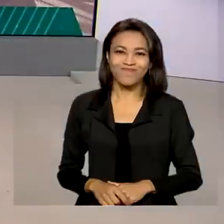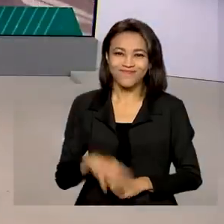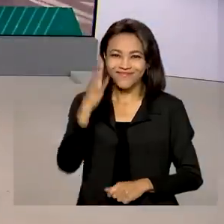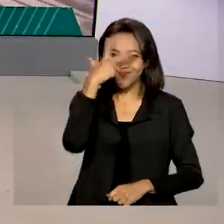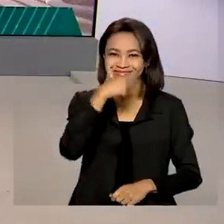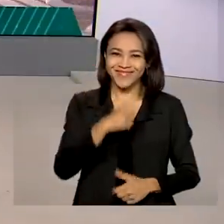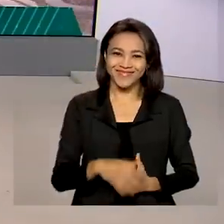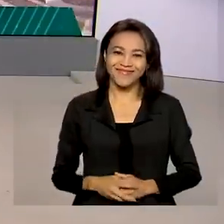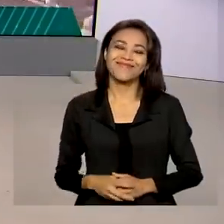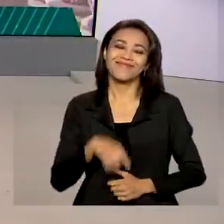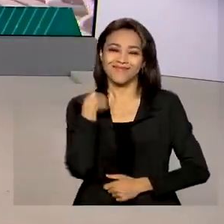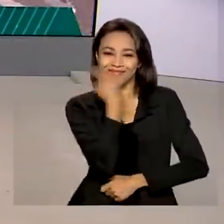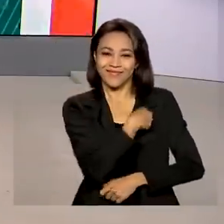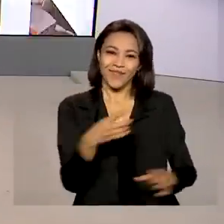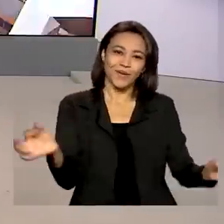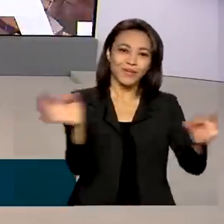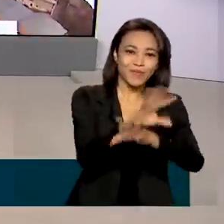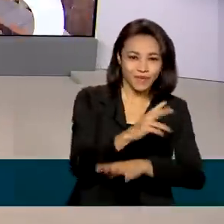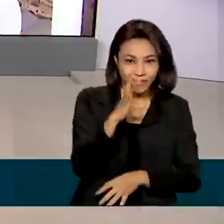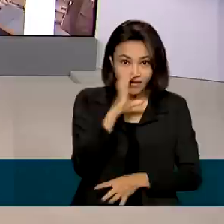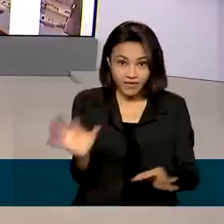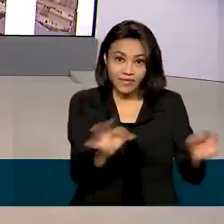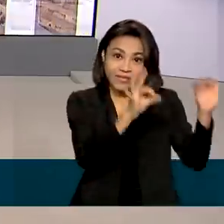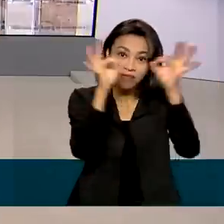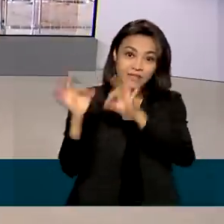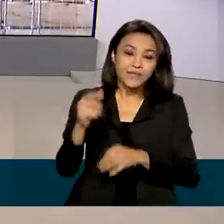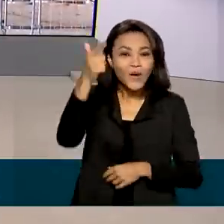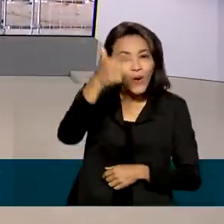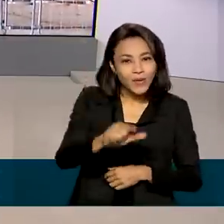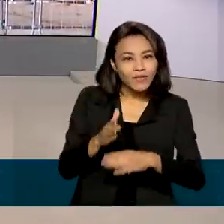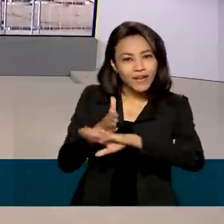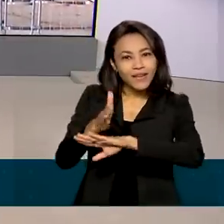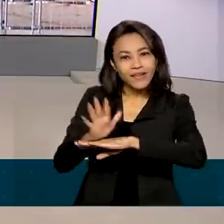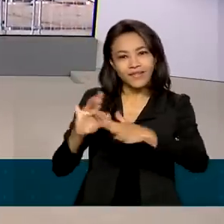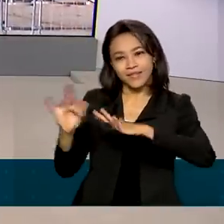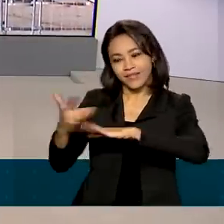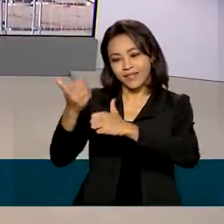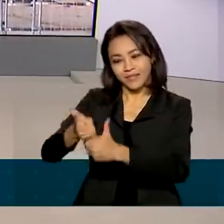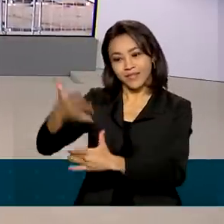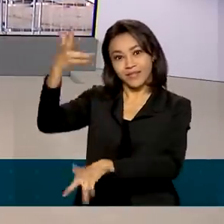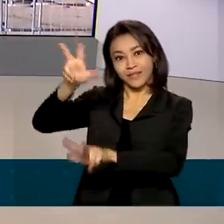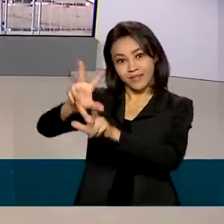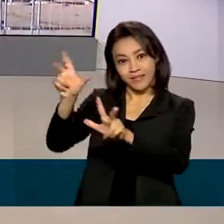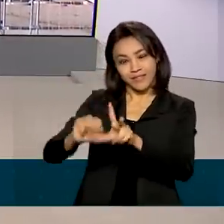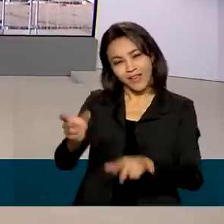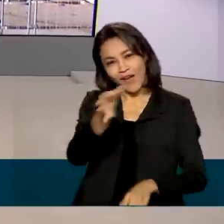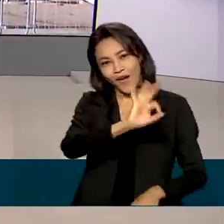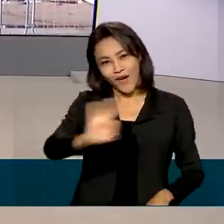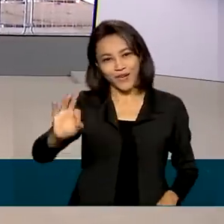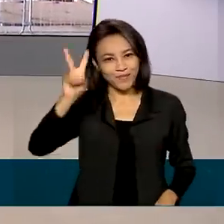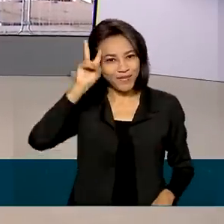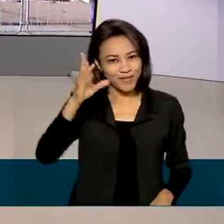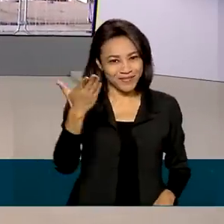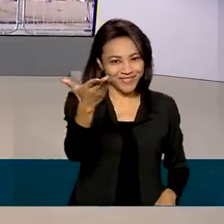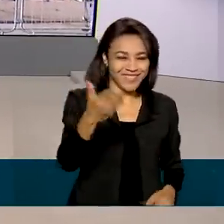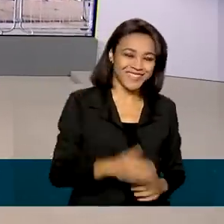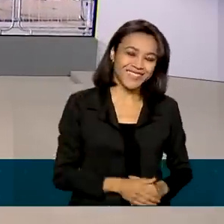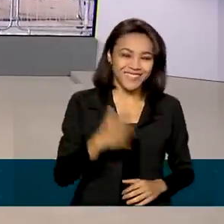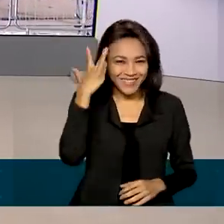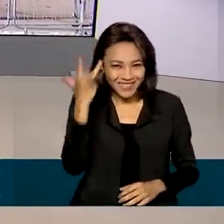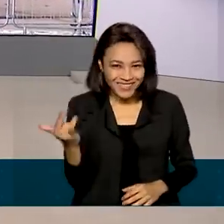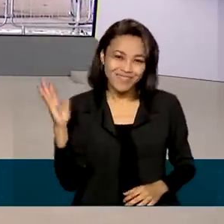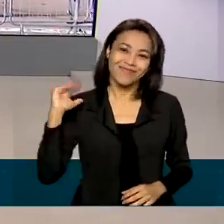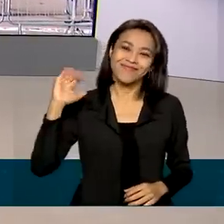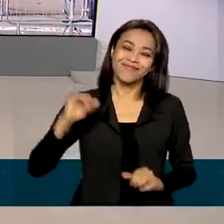Bonito, né? A gente fica por aqui para rever as reportagens. Acesse as redes sociais da TV Brasil. Uma ótima segunda-feira para você e até